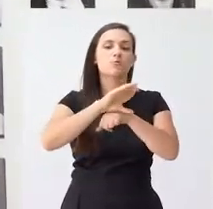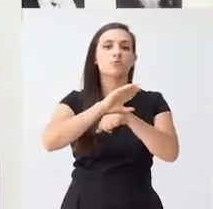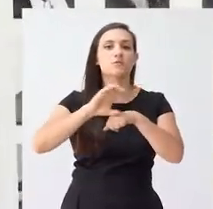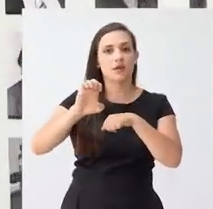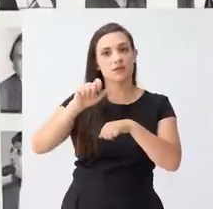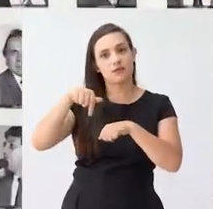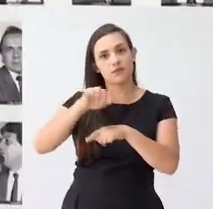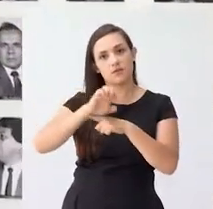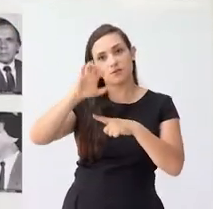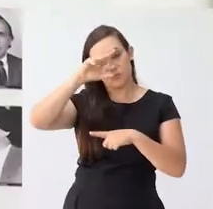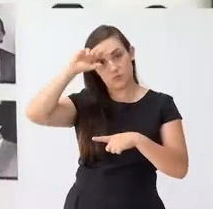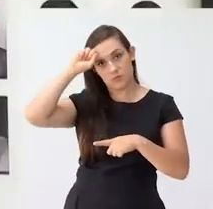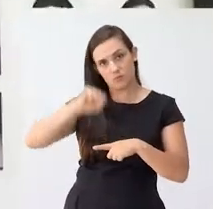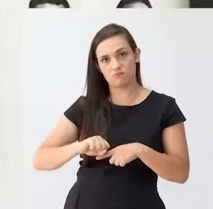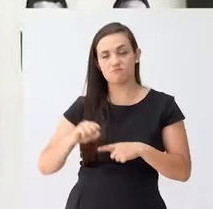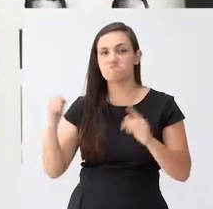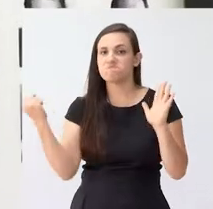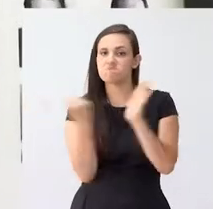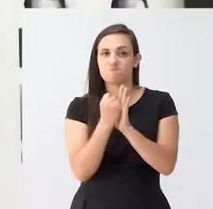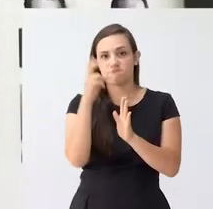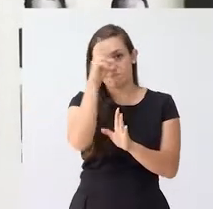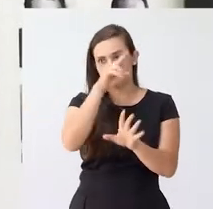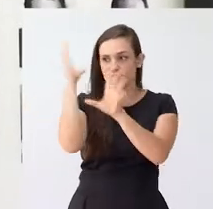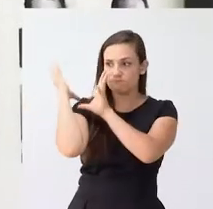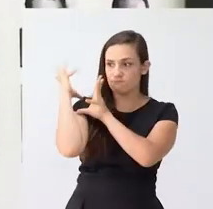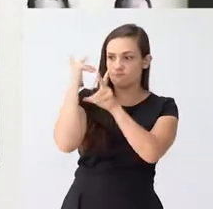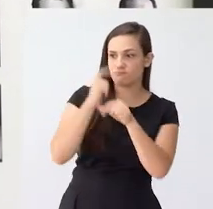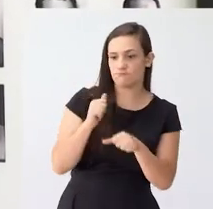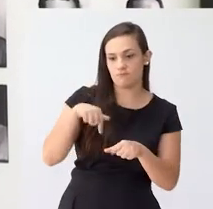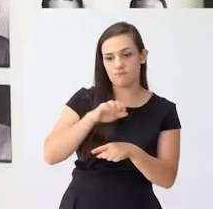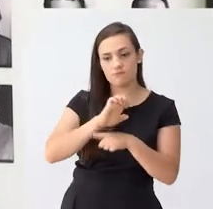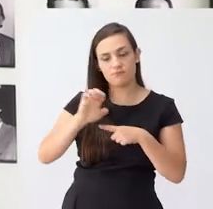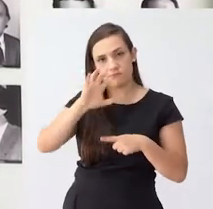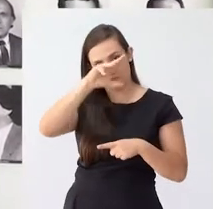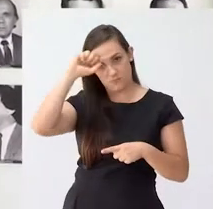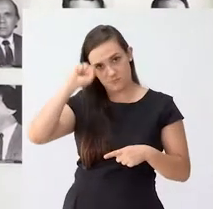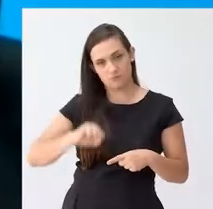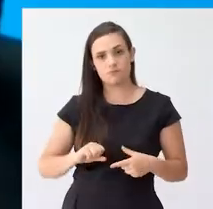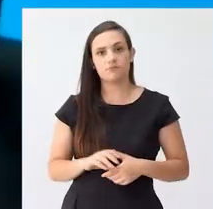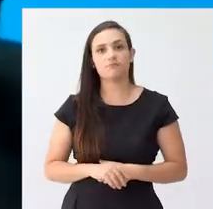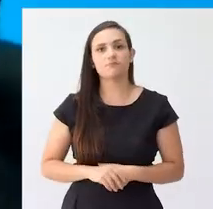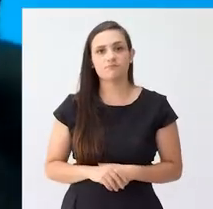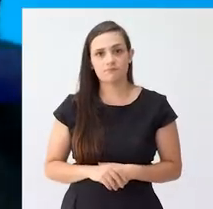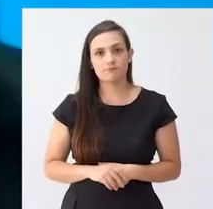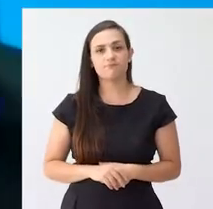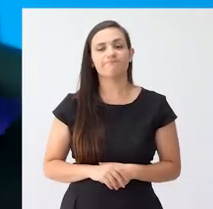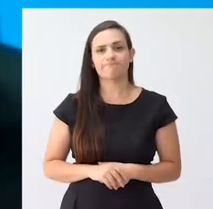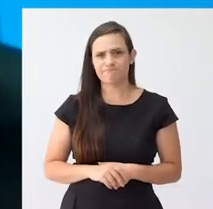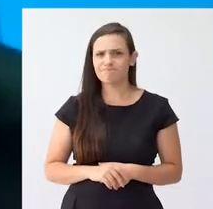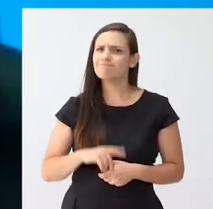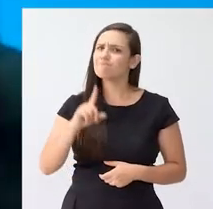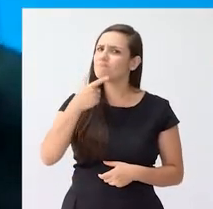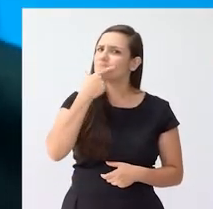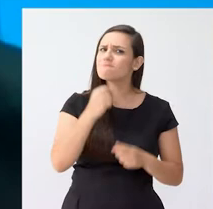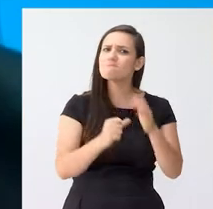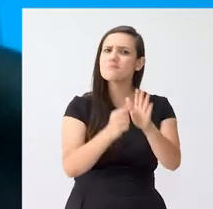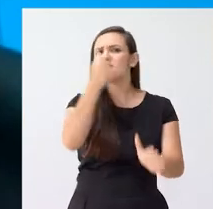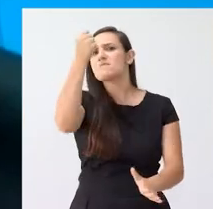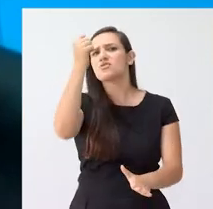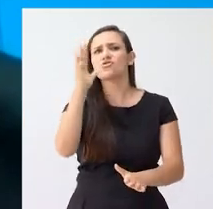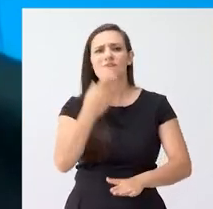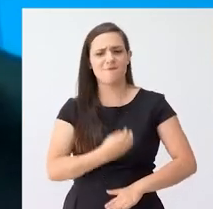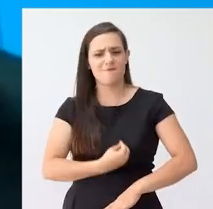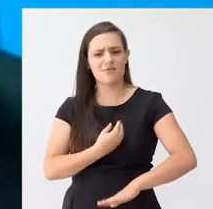do Estado de Mato Grosso do Sul. Seu legado fica marcado na história do Estado. O deputado que honrou essa casa desde